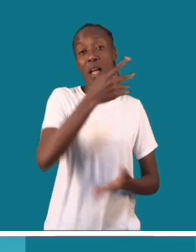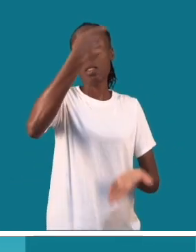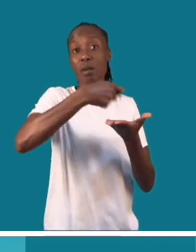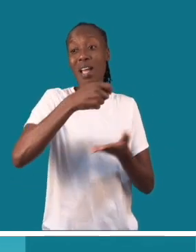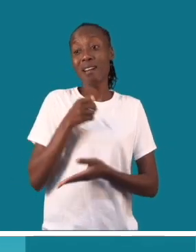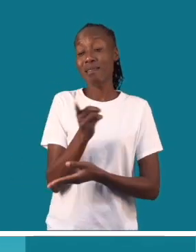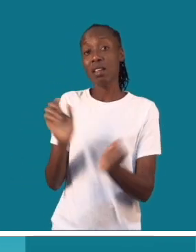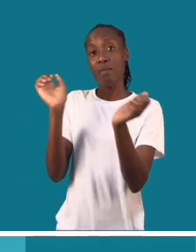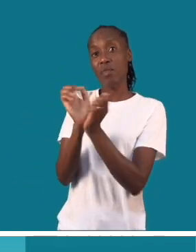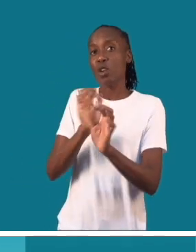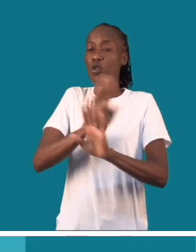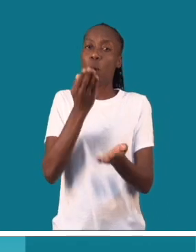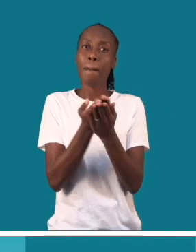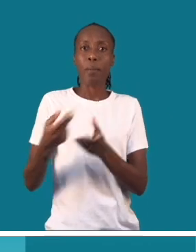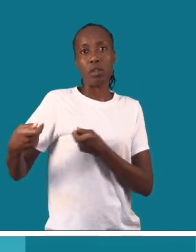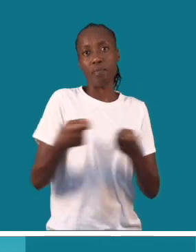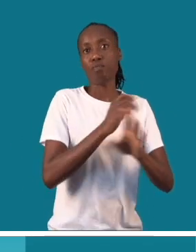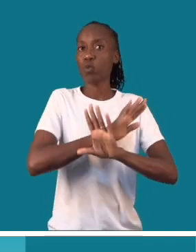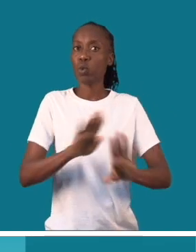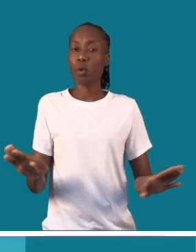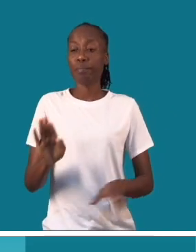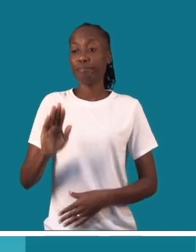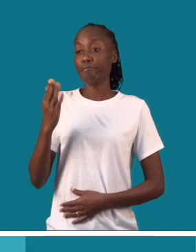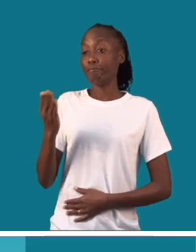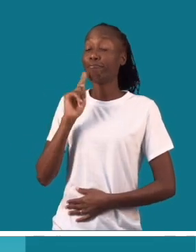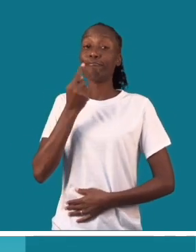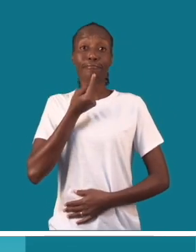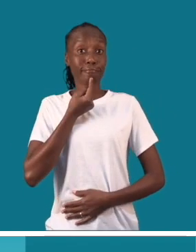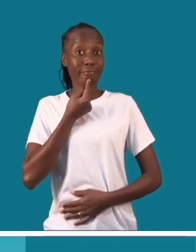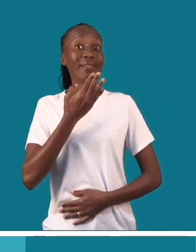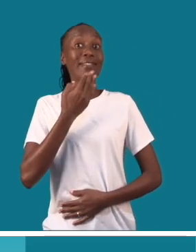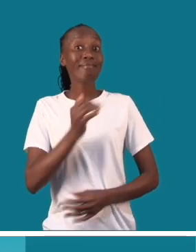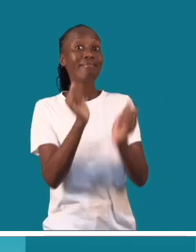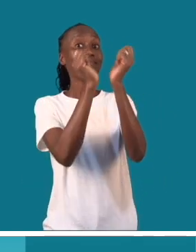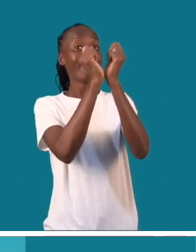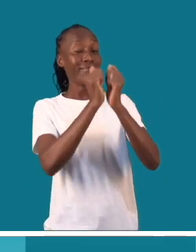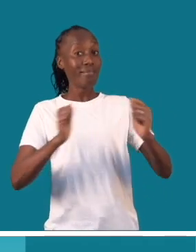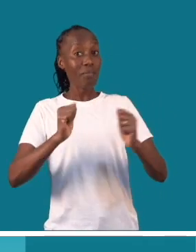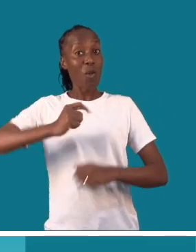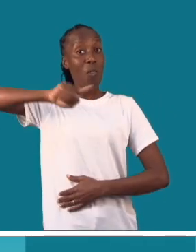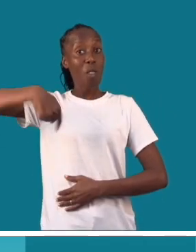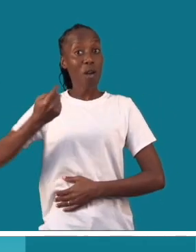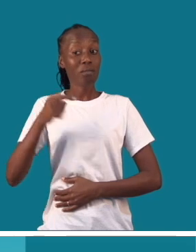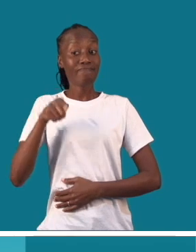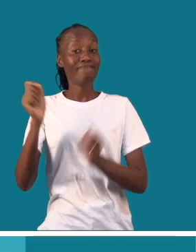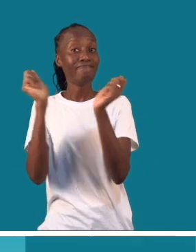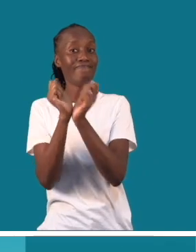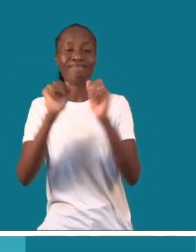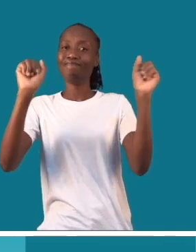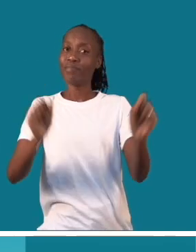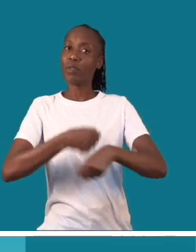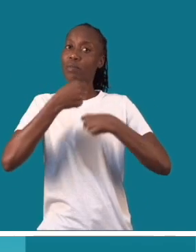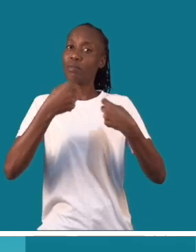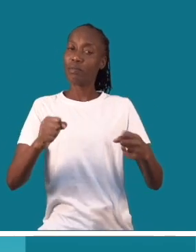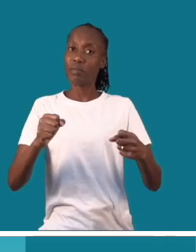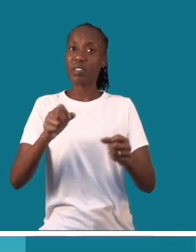submete propostas para o efeito. Quem deve soltar não é a penitenciária. Temos que ter o mandado de